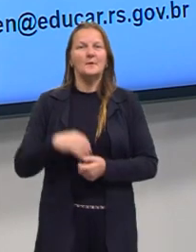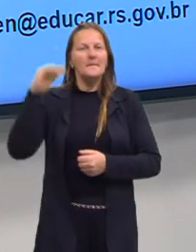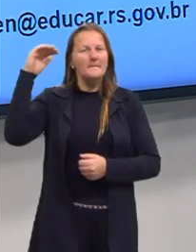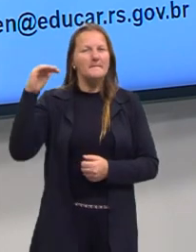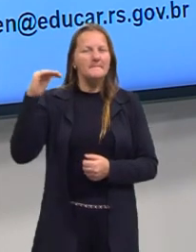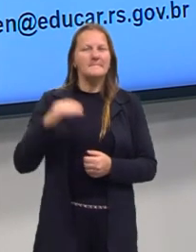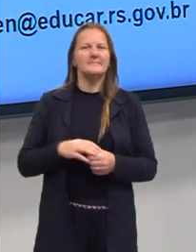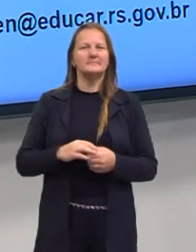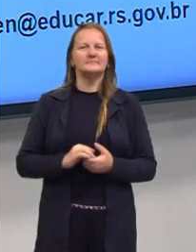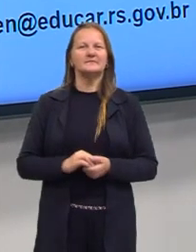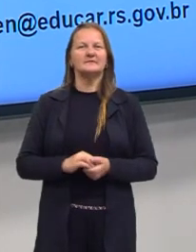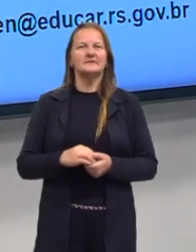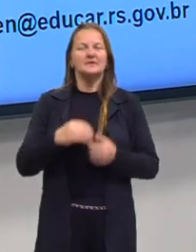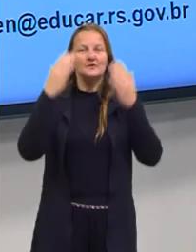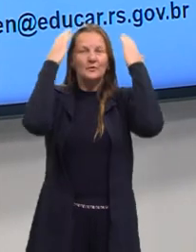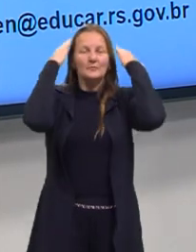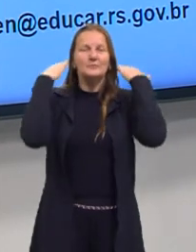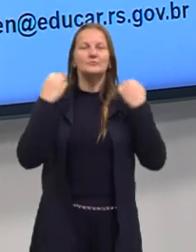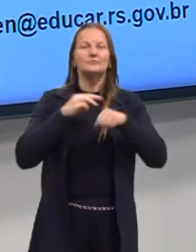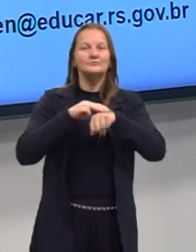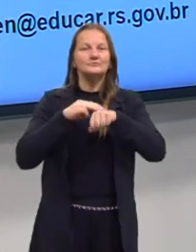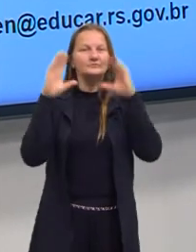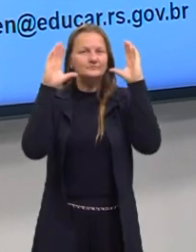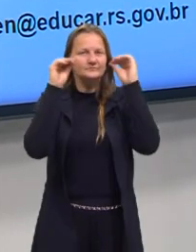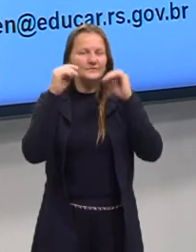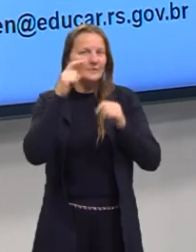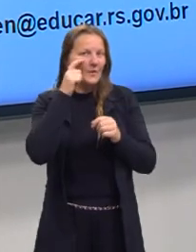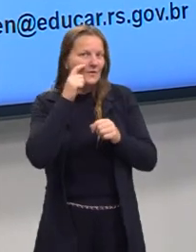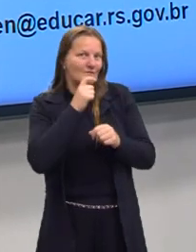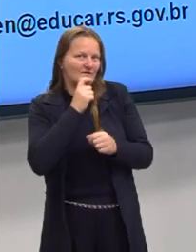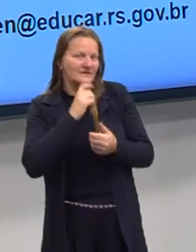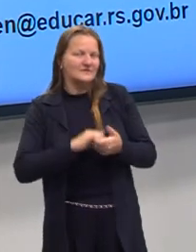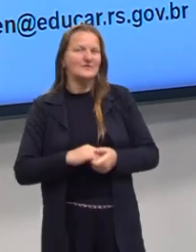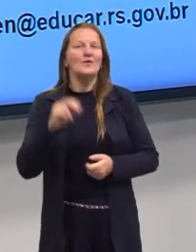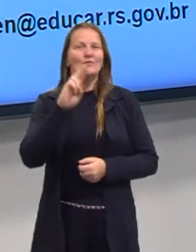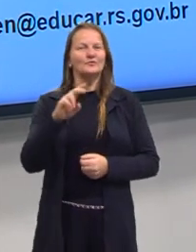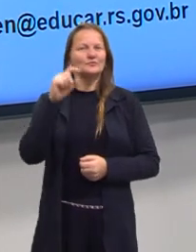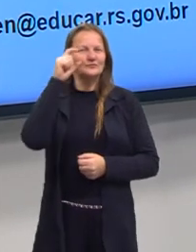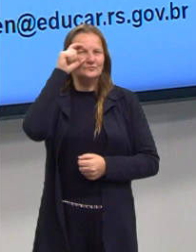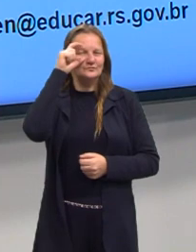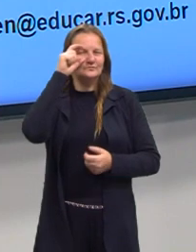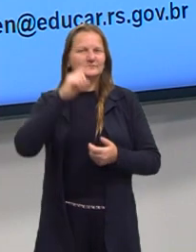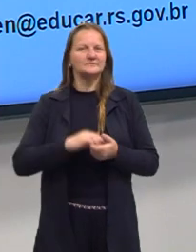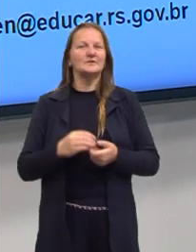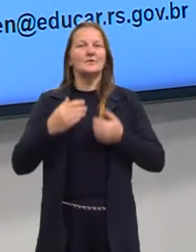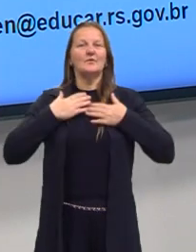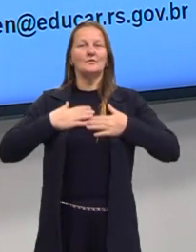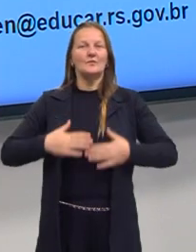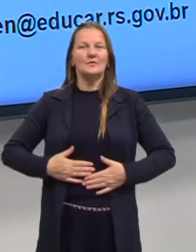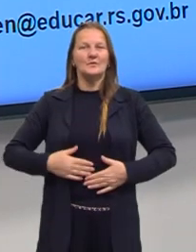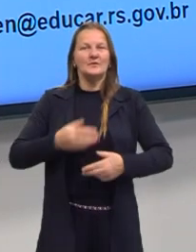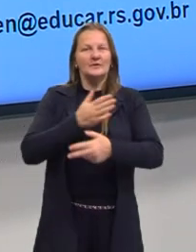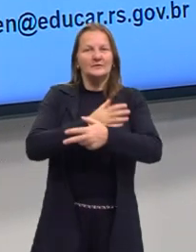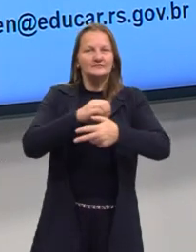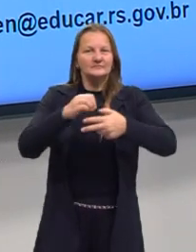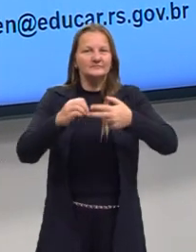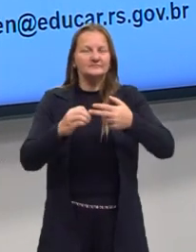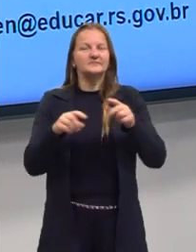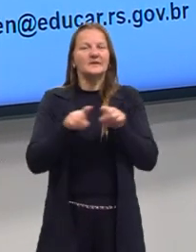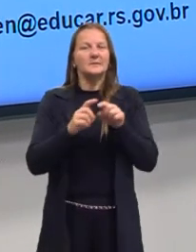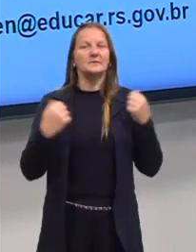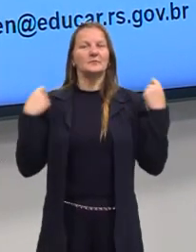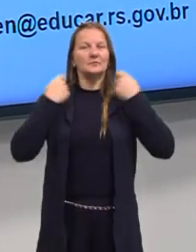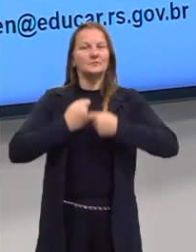estatura, cabelos castanhos escuros, olhos verdes, uso óculos, estou utilizando a camiseta do pré-ENEM